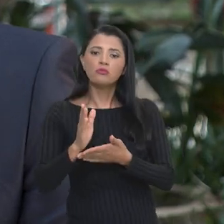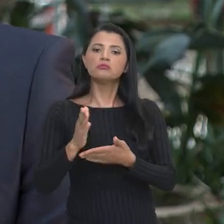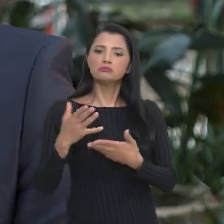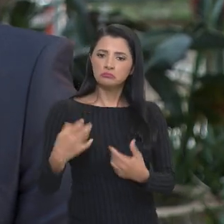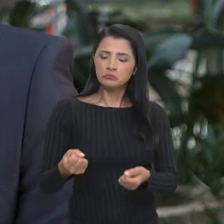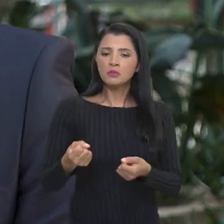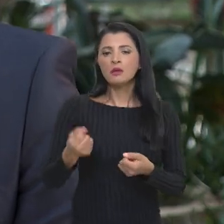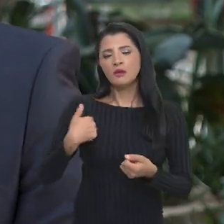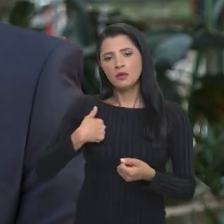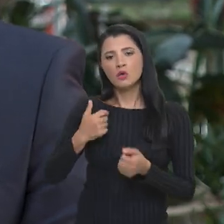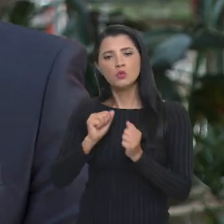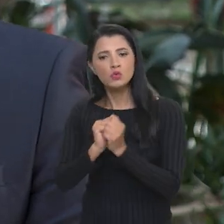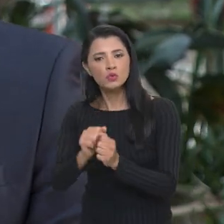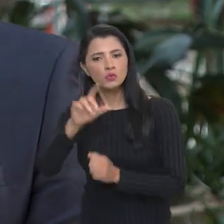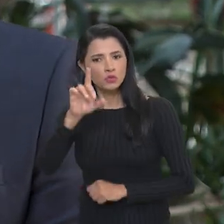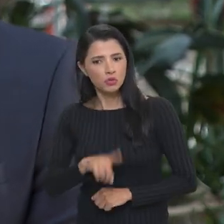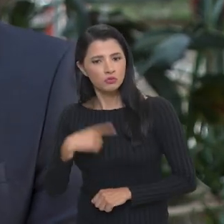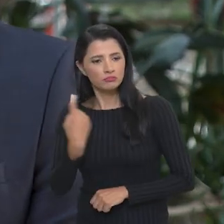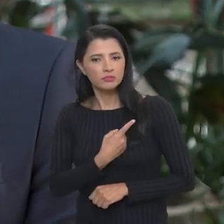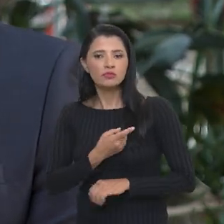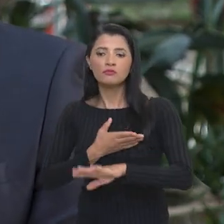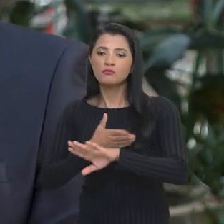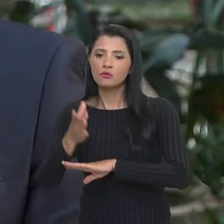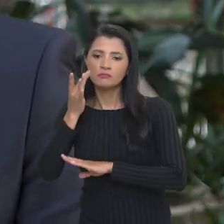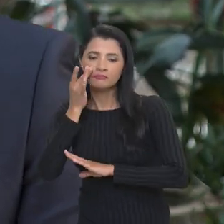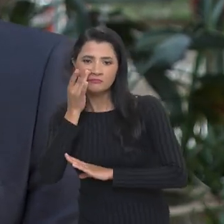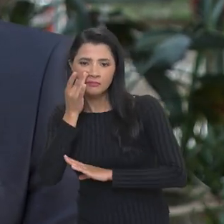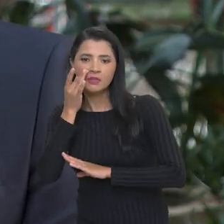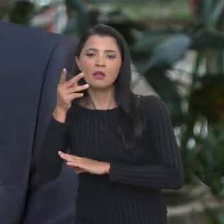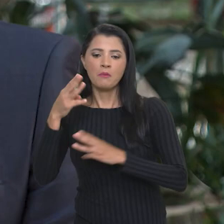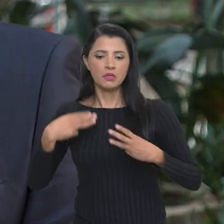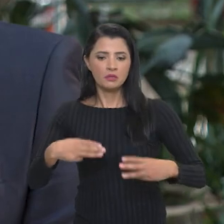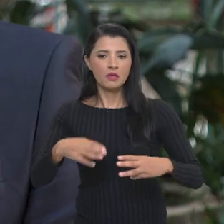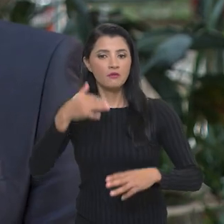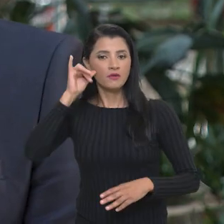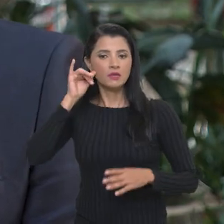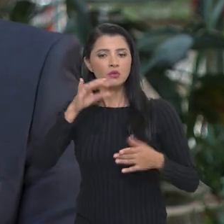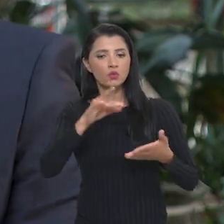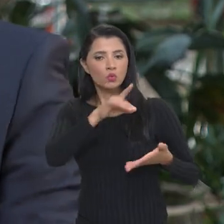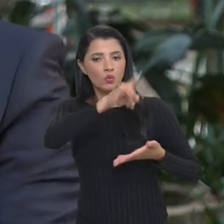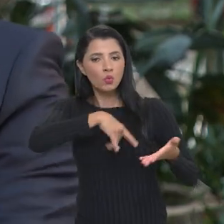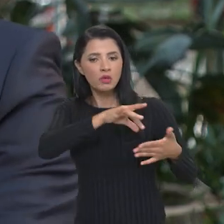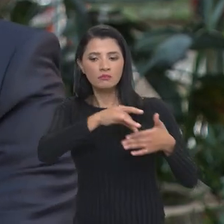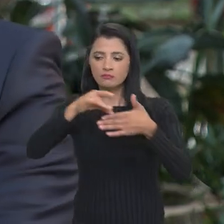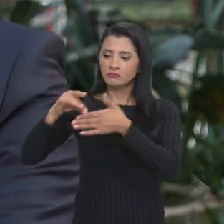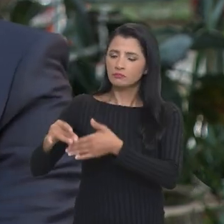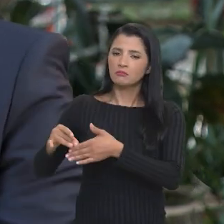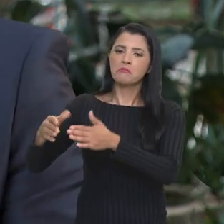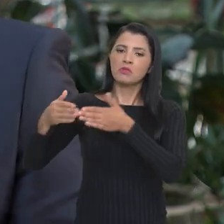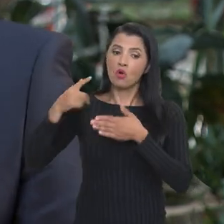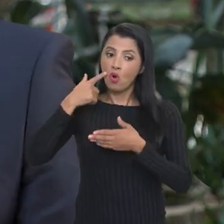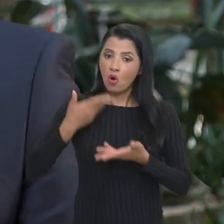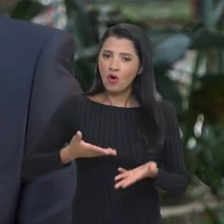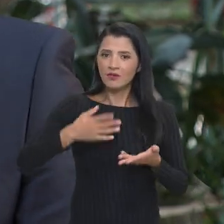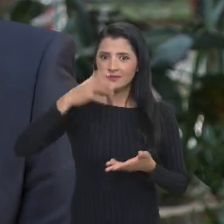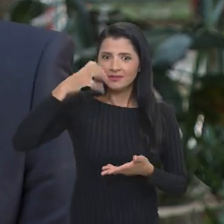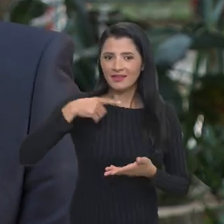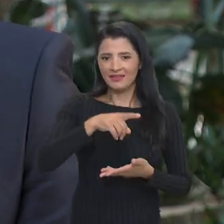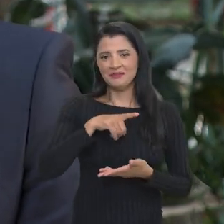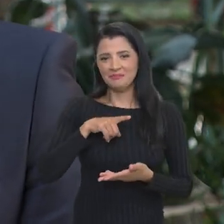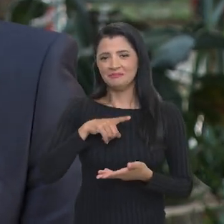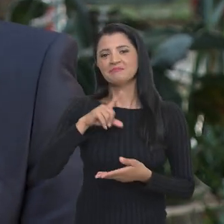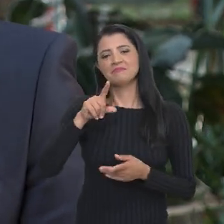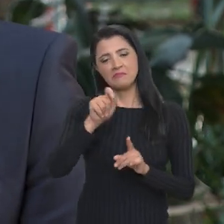fomos pessoalmente no Ministério da Fazenda levar esse documento e pedir celeridade. No próximo mês que nós